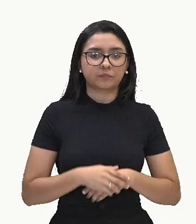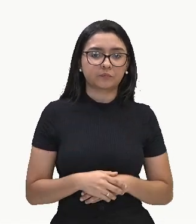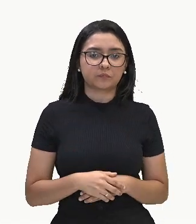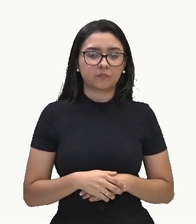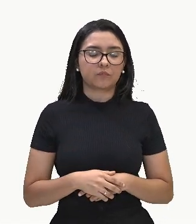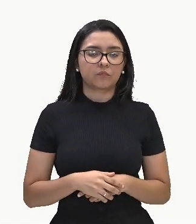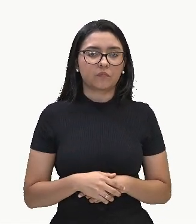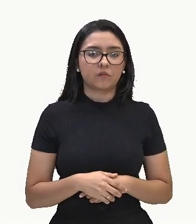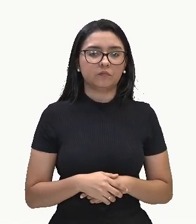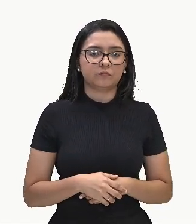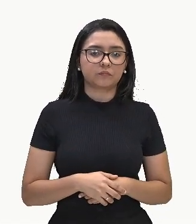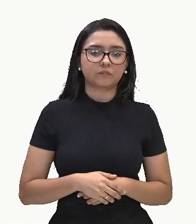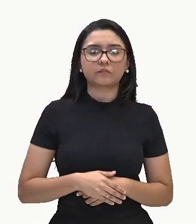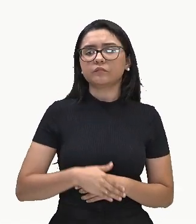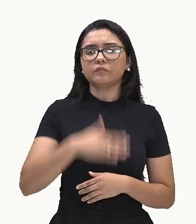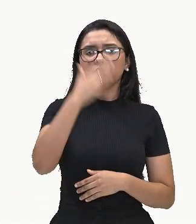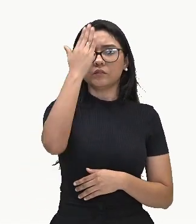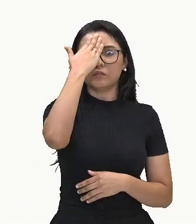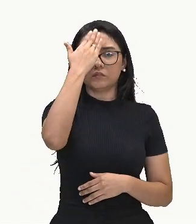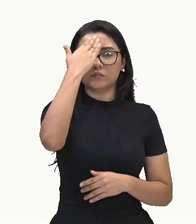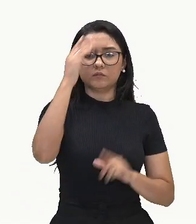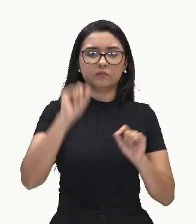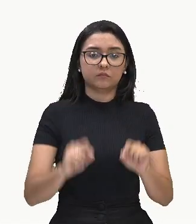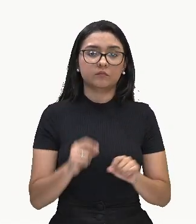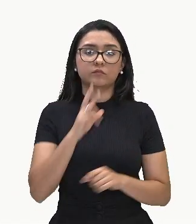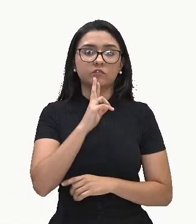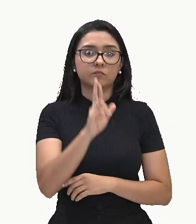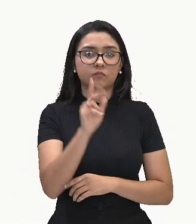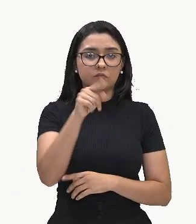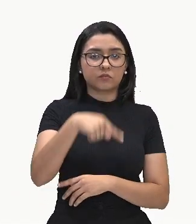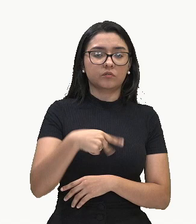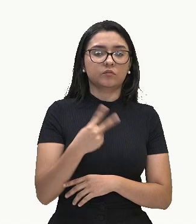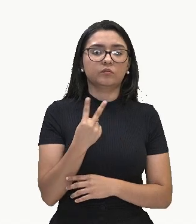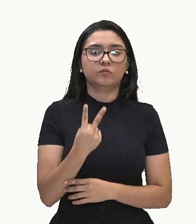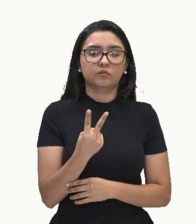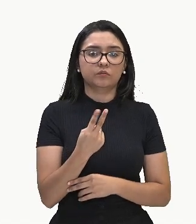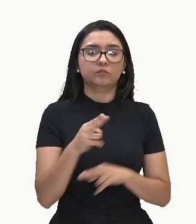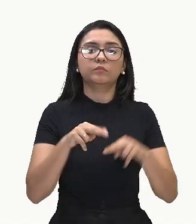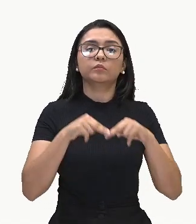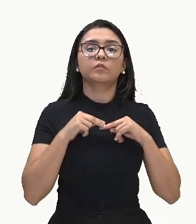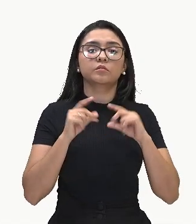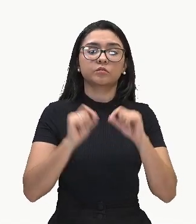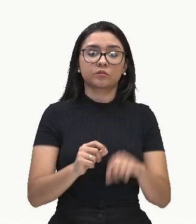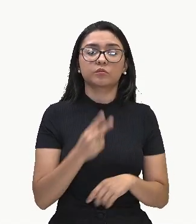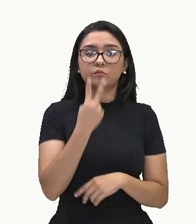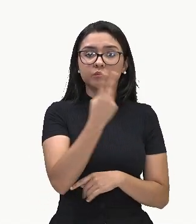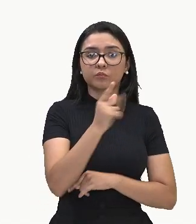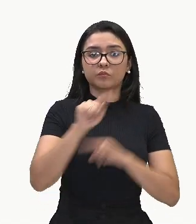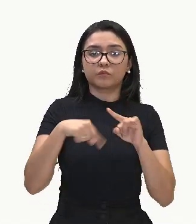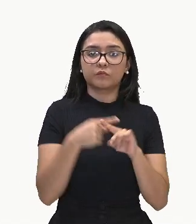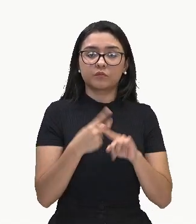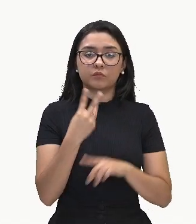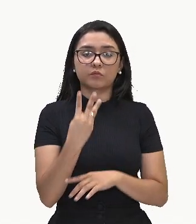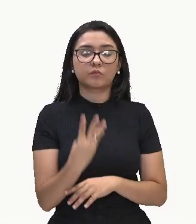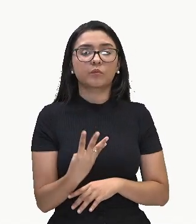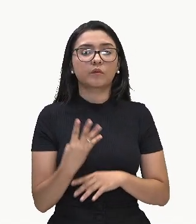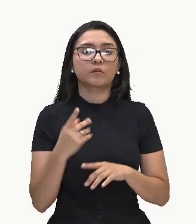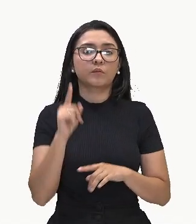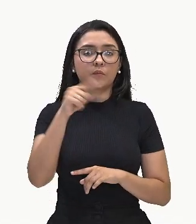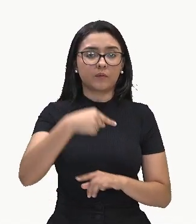a gente sabe que dá 2, pois 2 vezes 4 é 8.